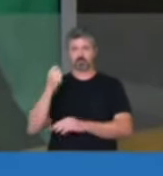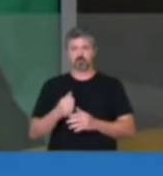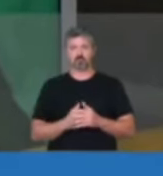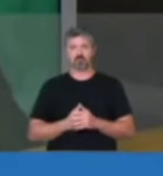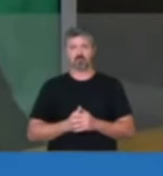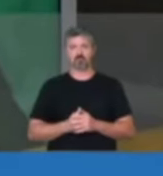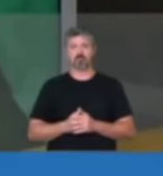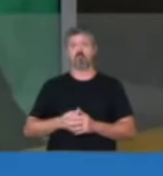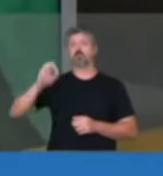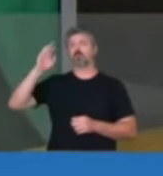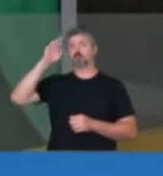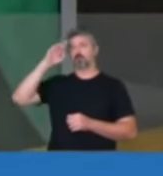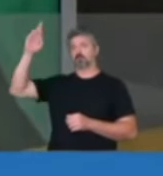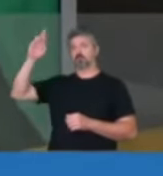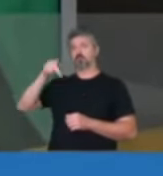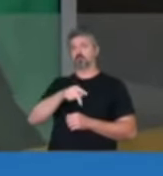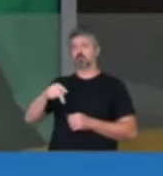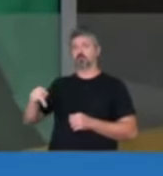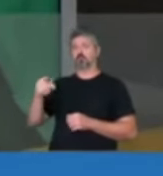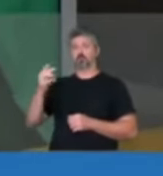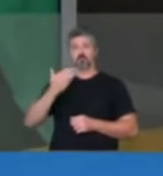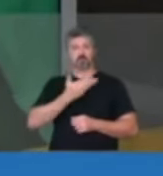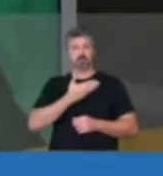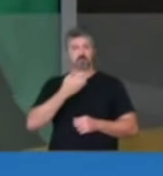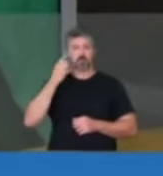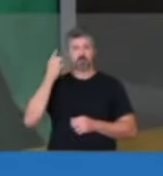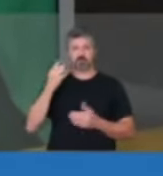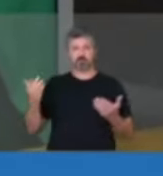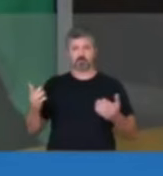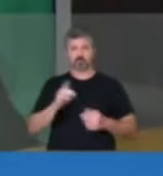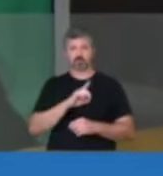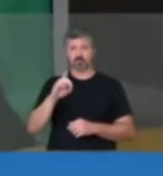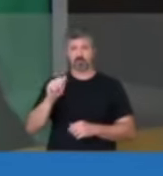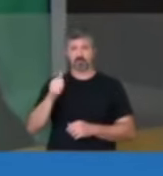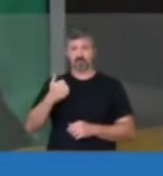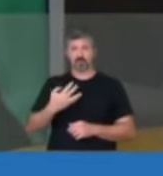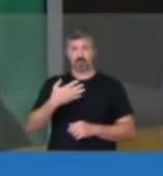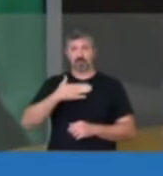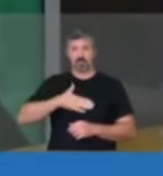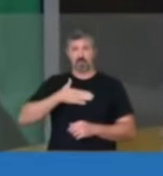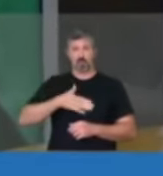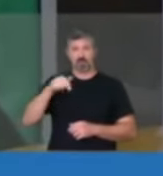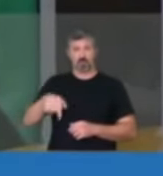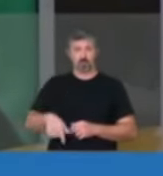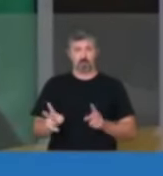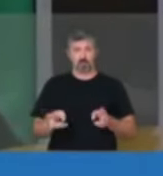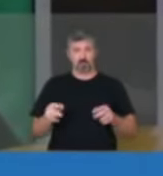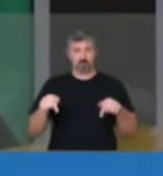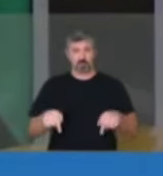Senhor presidente, caros colegas parlamentares, no dia 14 de agosto, dizia eu aqui nessa tribuna.